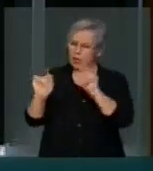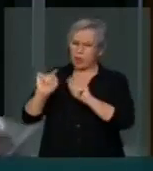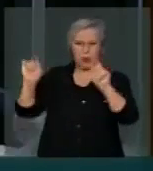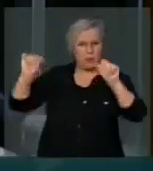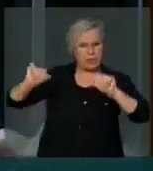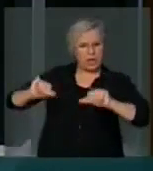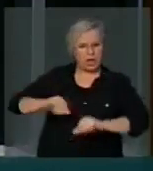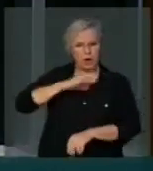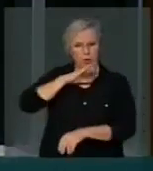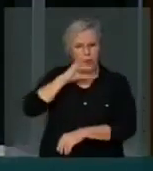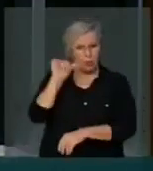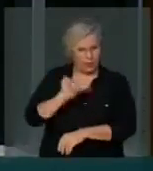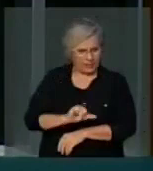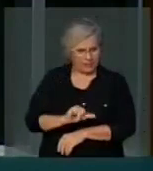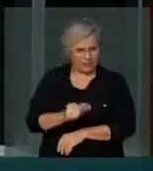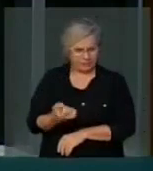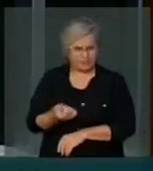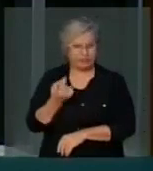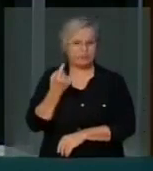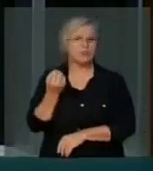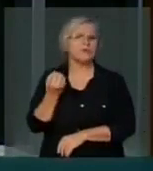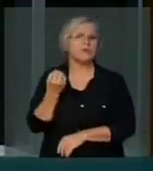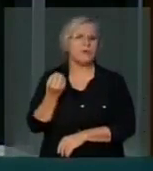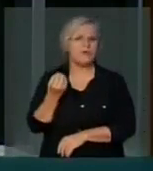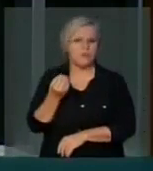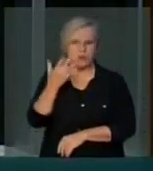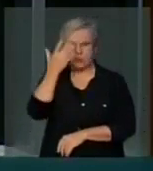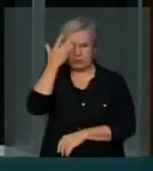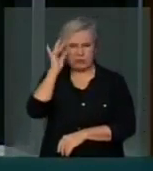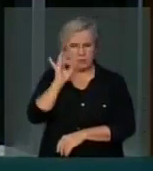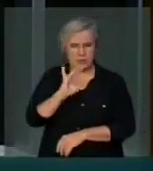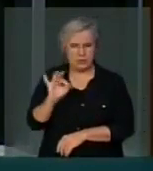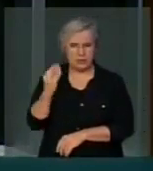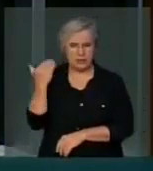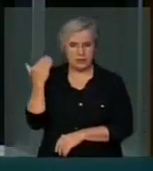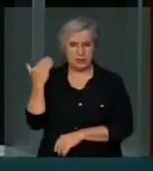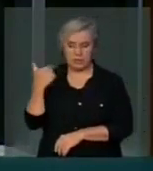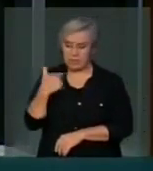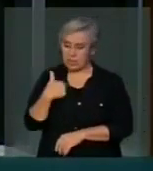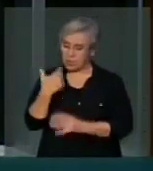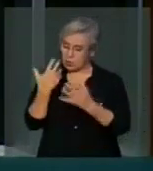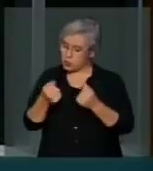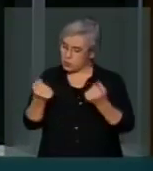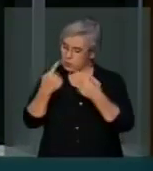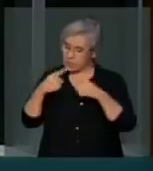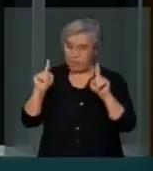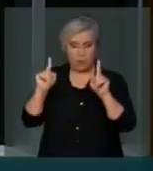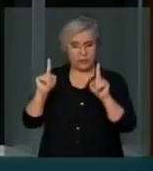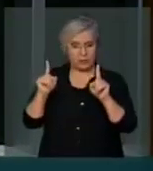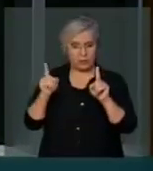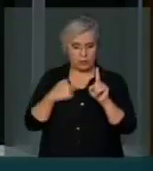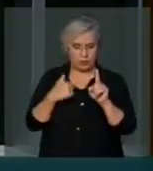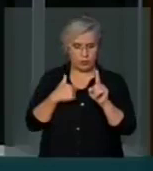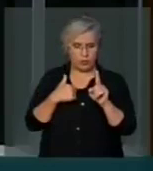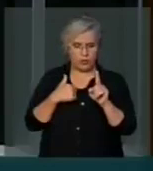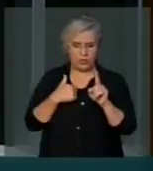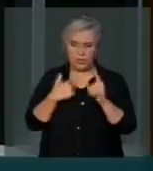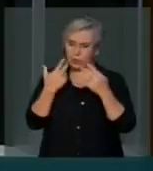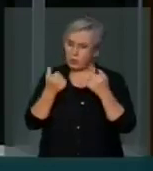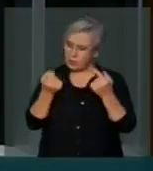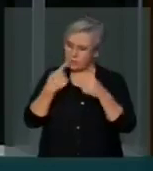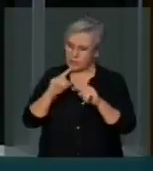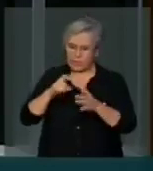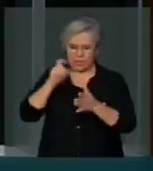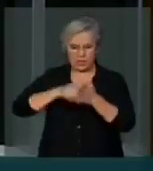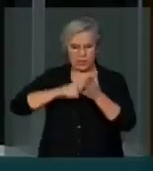aproximava ao que o Brasil já vivia. O fato é, Sr. Presidente, que eu não vou assinar, que eu não vou avalizar o aumento da